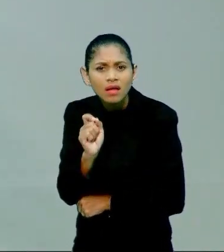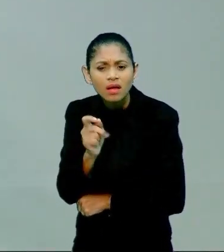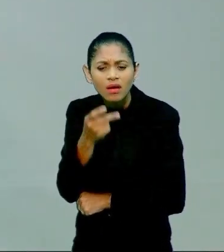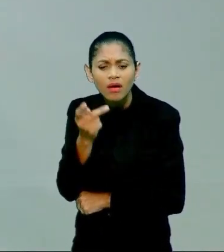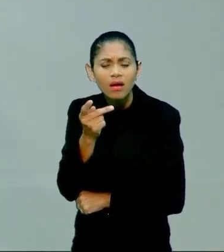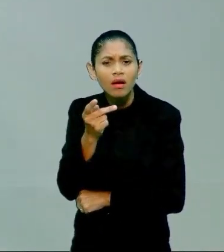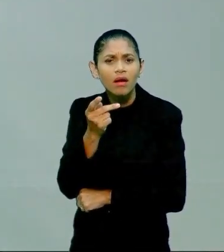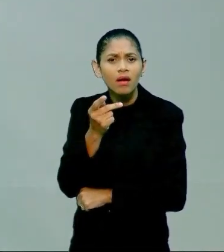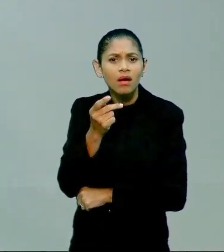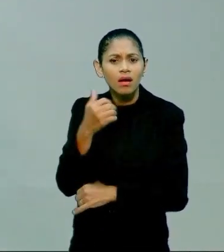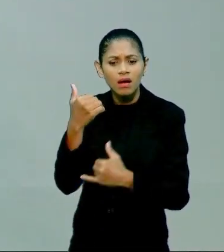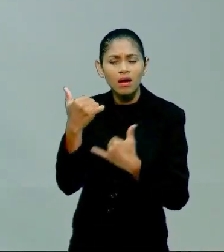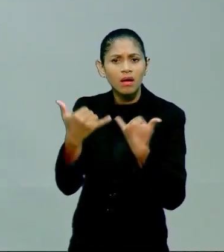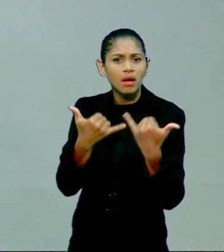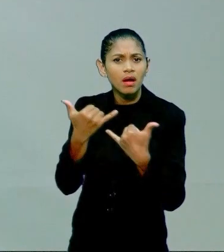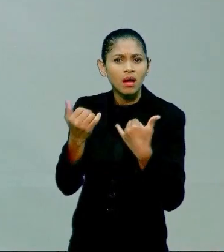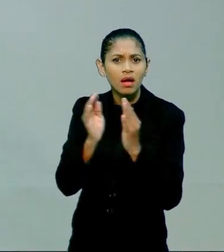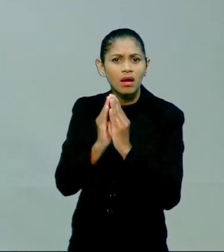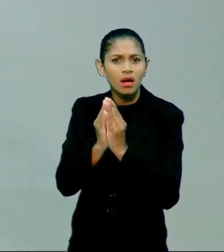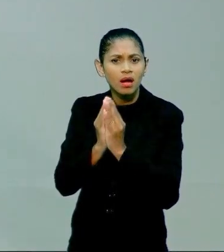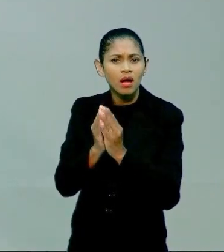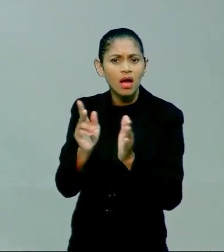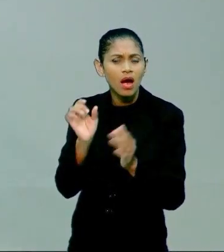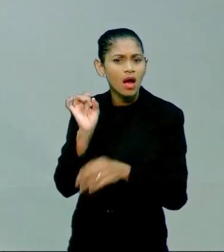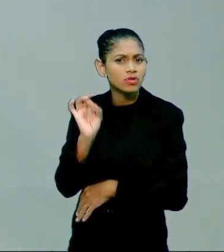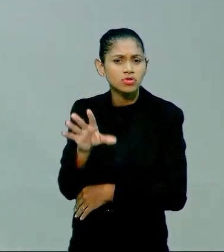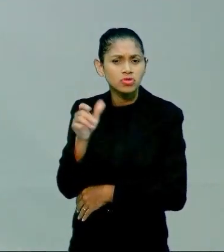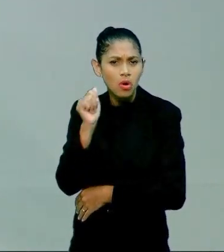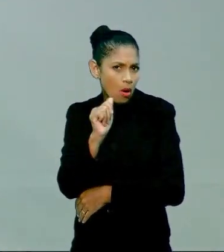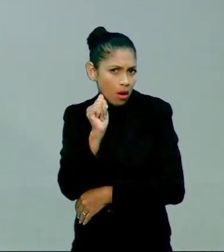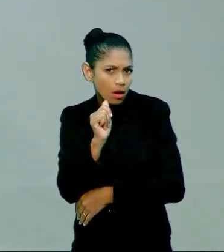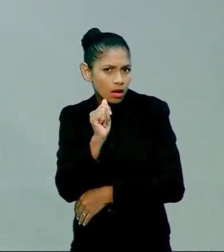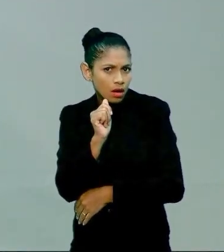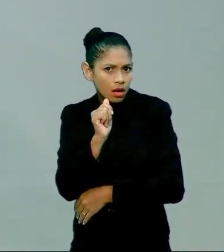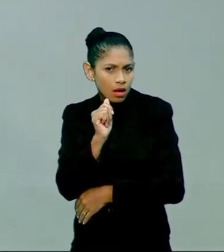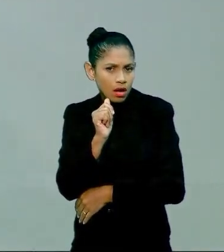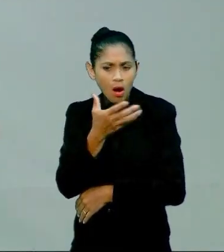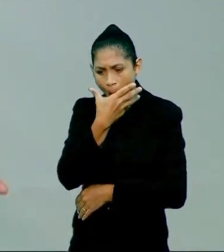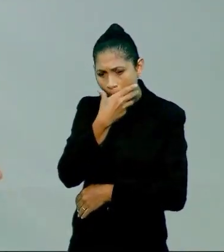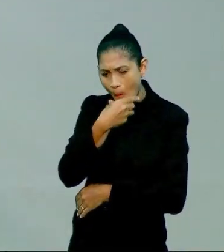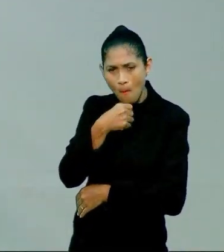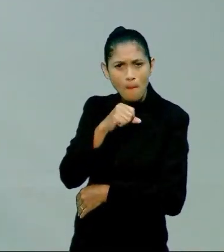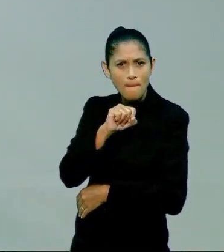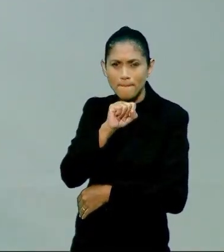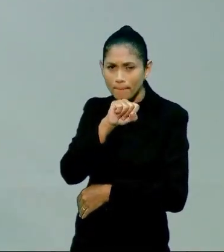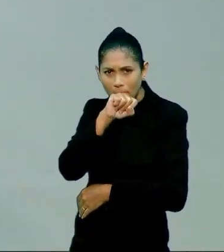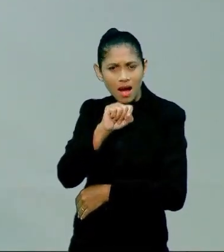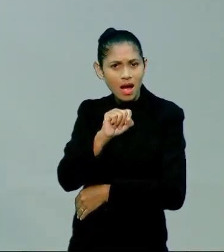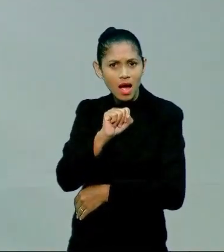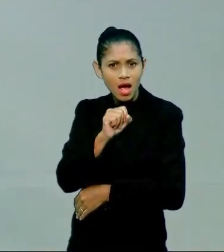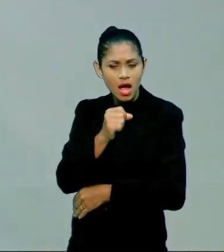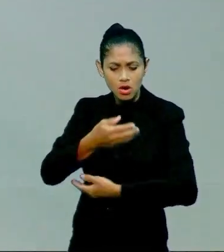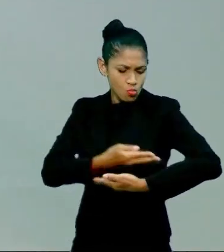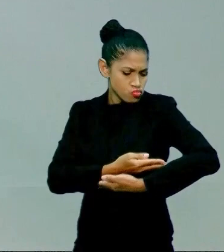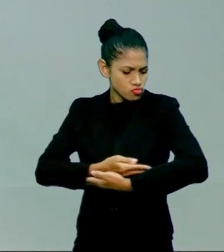parar para pensar, não existe paz nessa jogada, os pais não têm que cuidar dos filhos, então, por que os meninos não poderiam brincar de boneca para